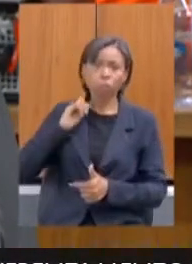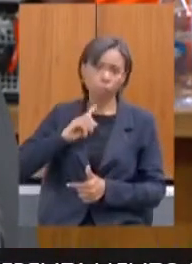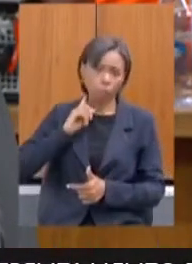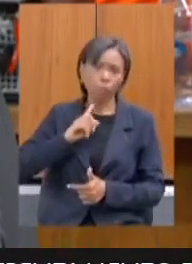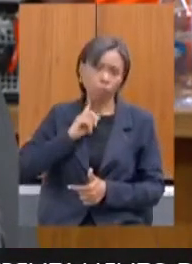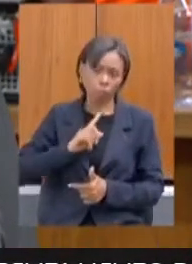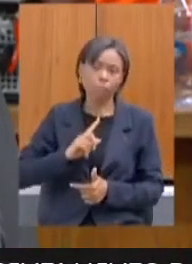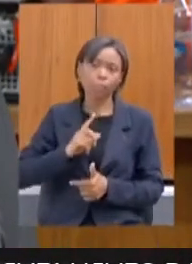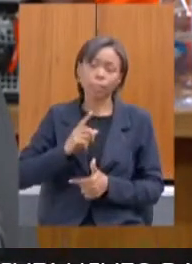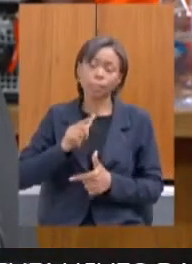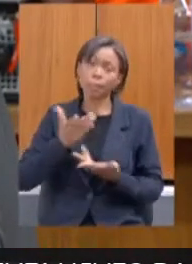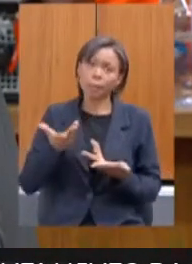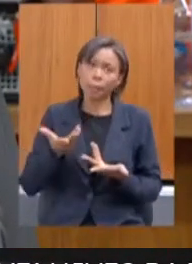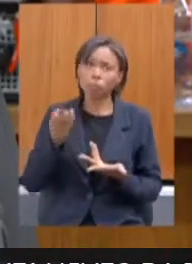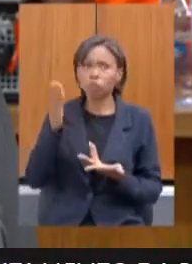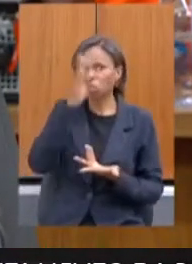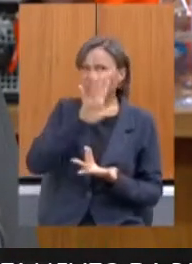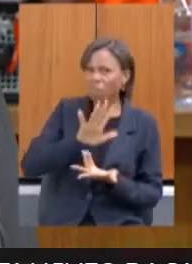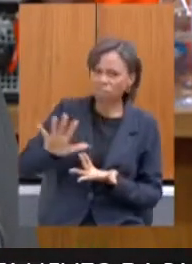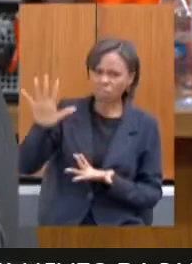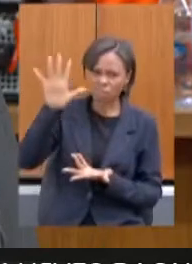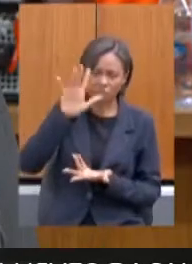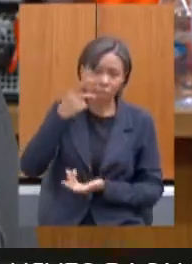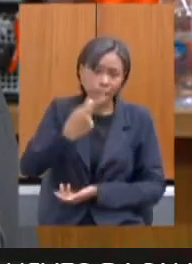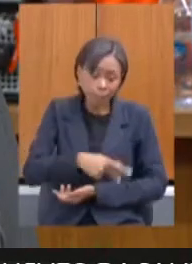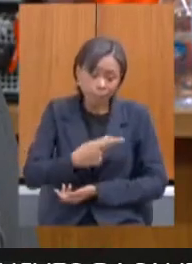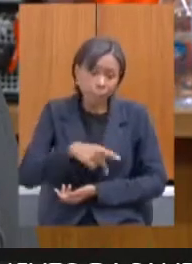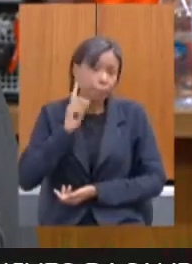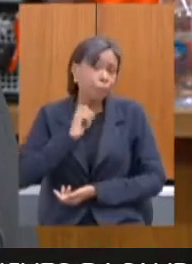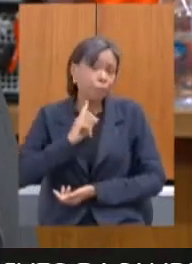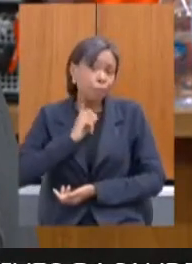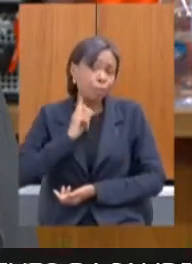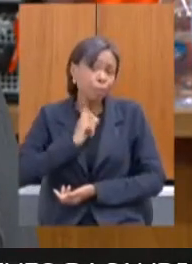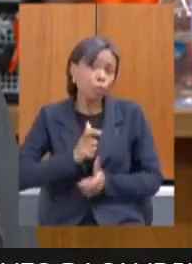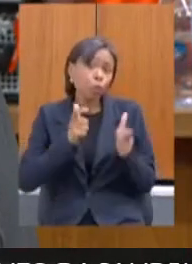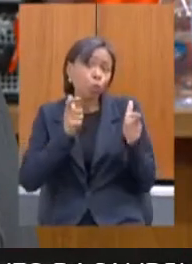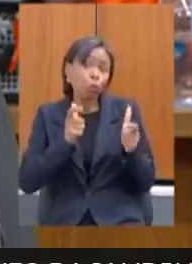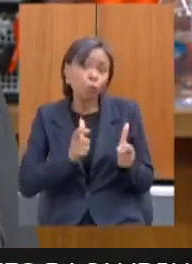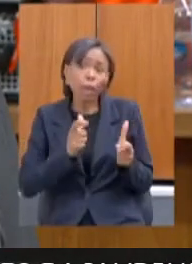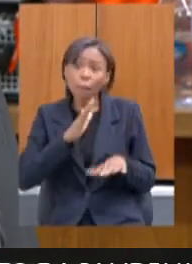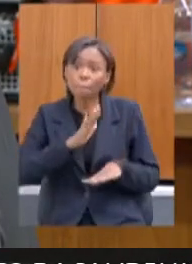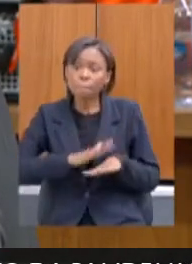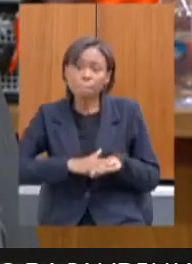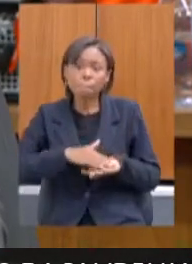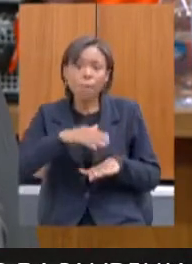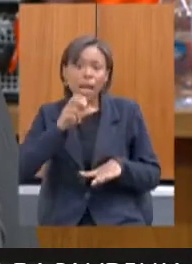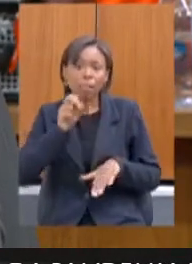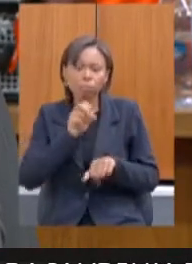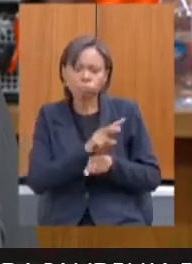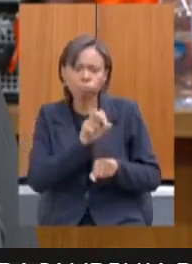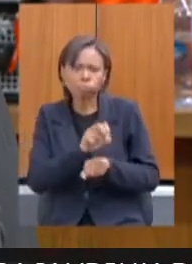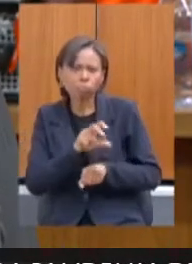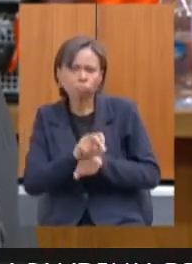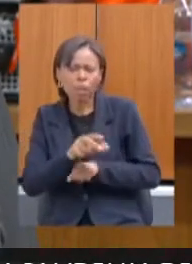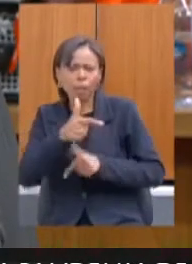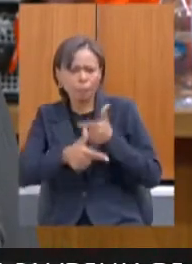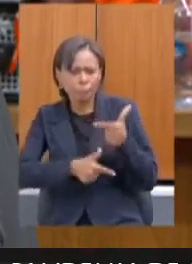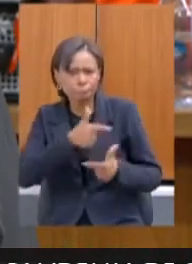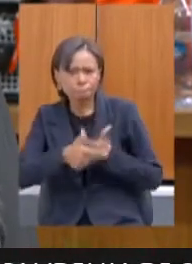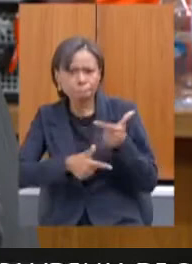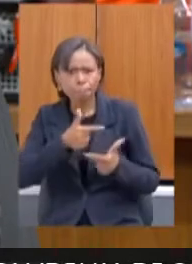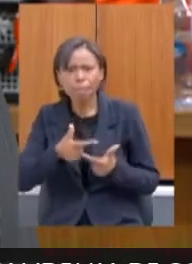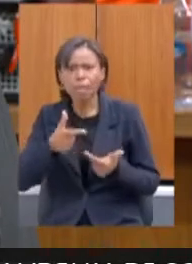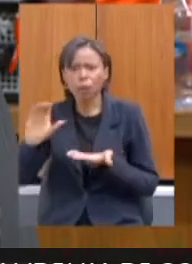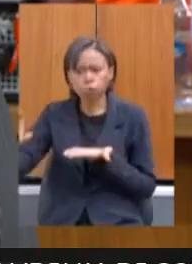avaliar em termos nacionais, Minas Gerais é o estado que proporcionalmente gera mais empregos, atrai mais investimentos.